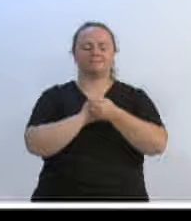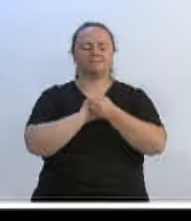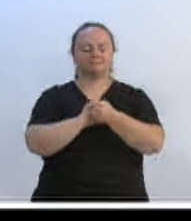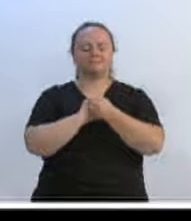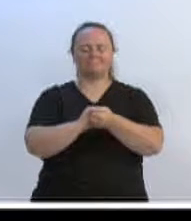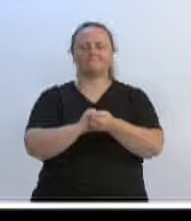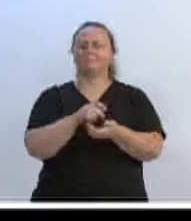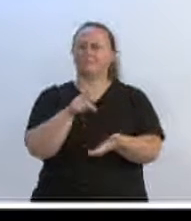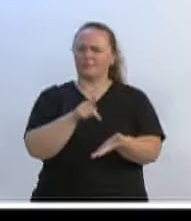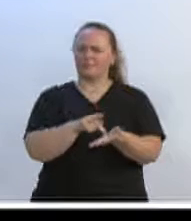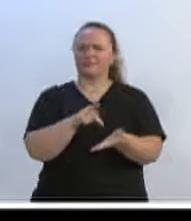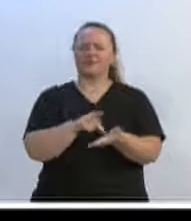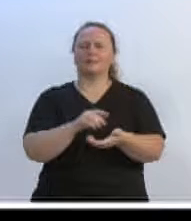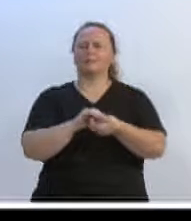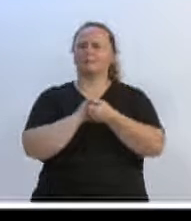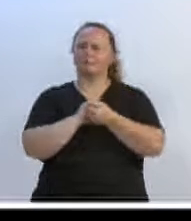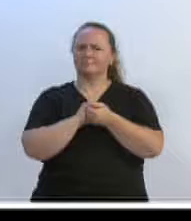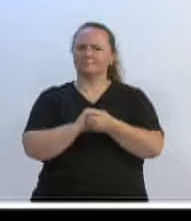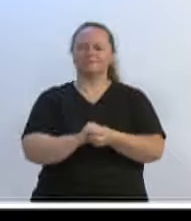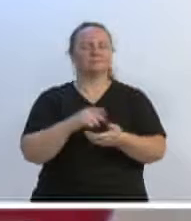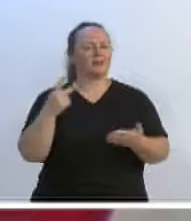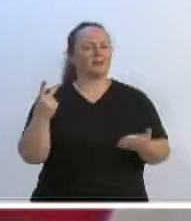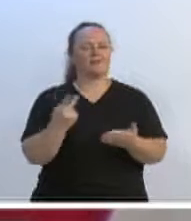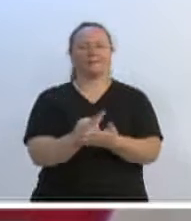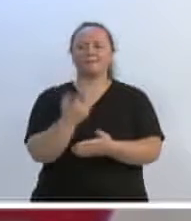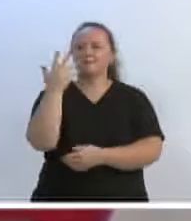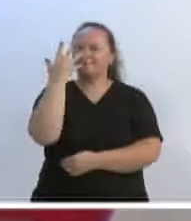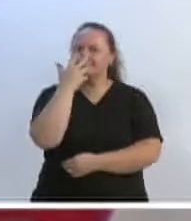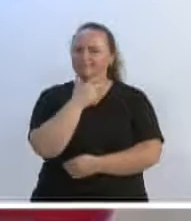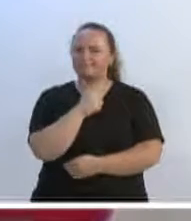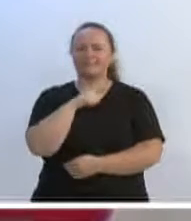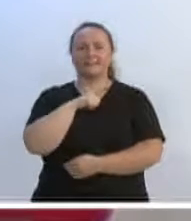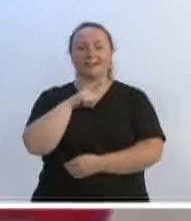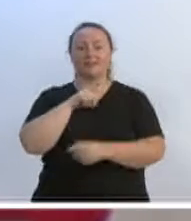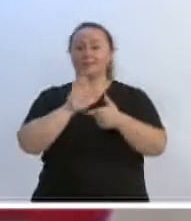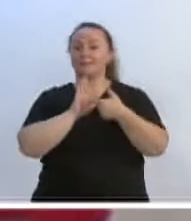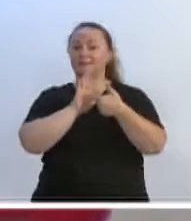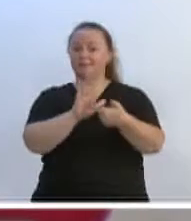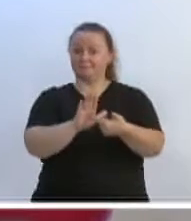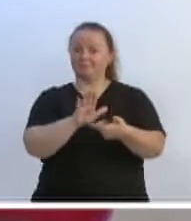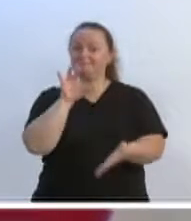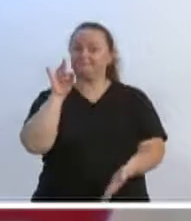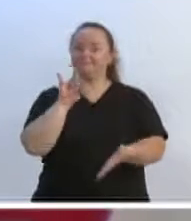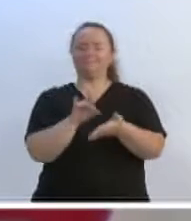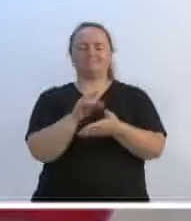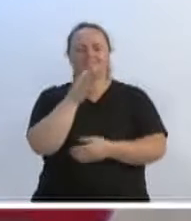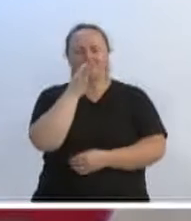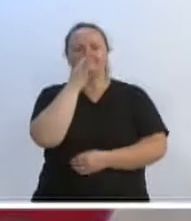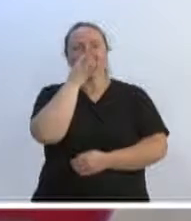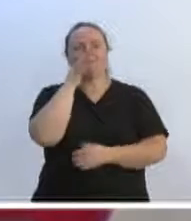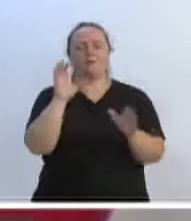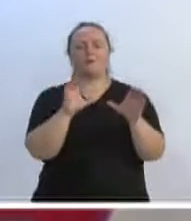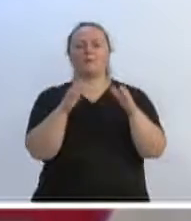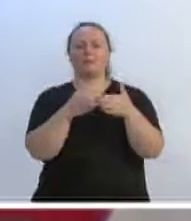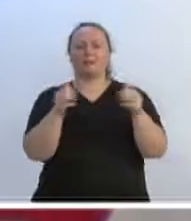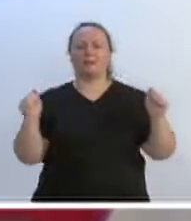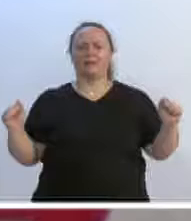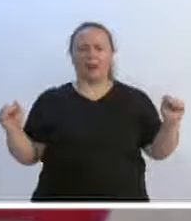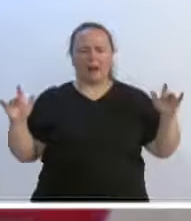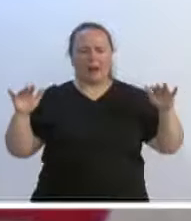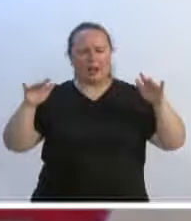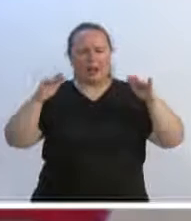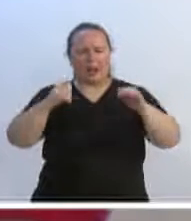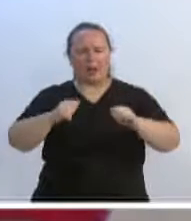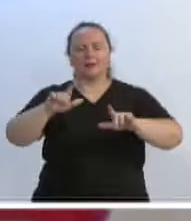todos. Foi um belíssimo evento, apresentações e realmente prestigiado pela comunidade, imprensa,